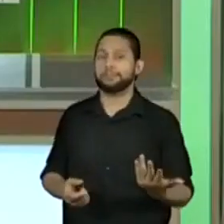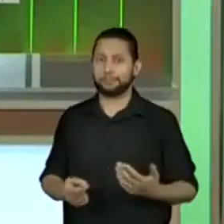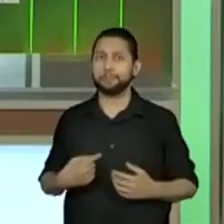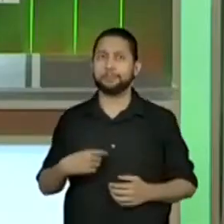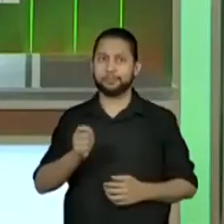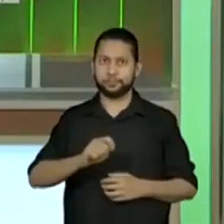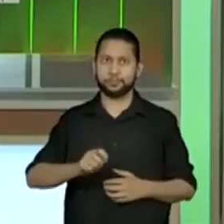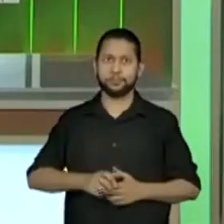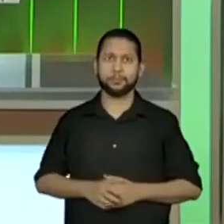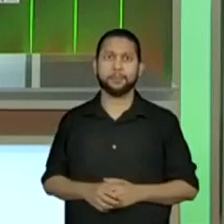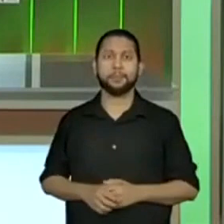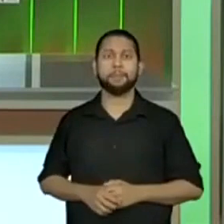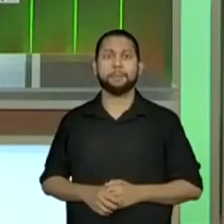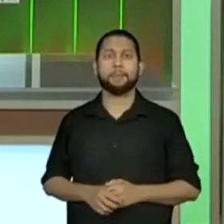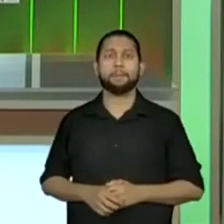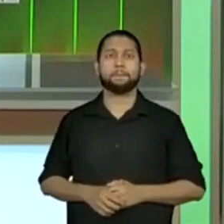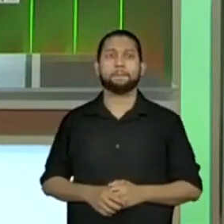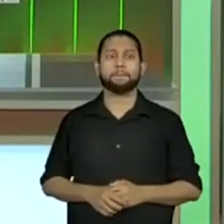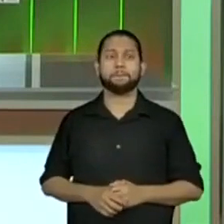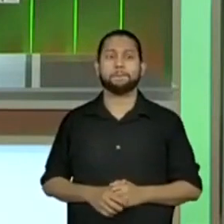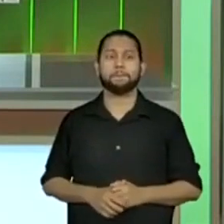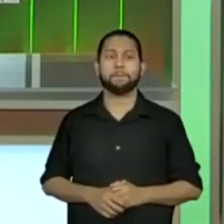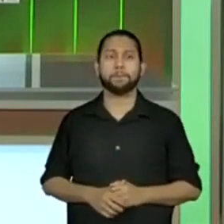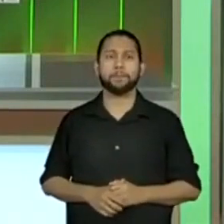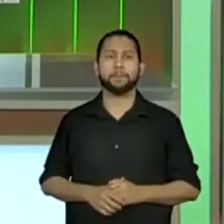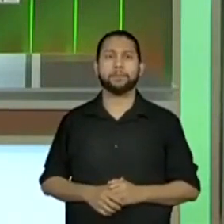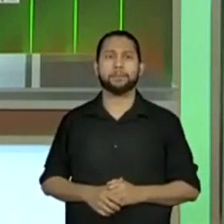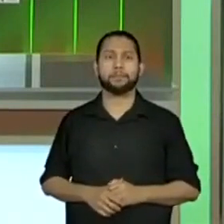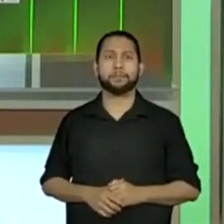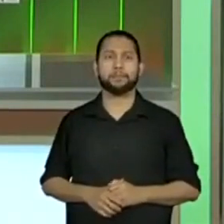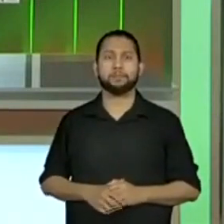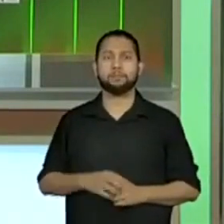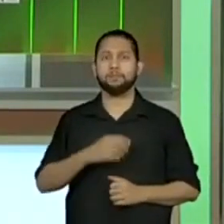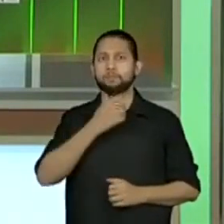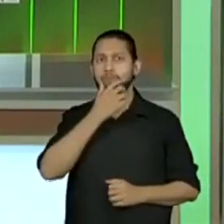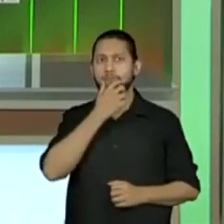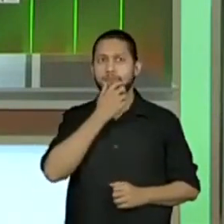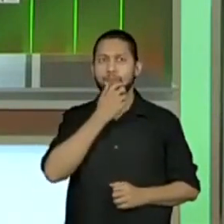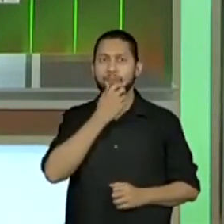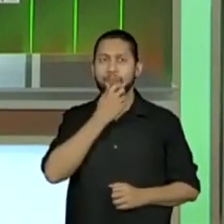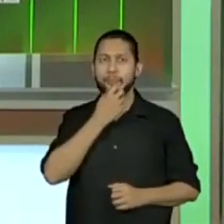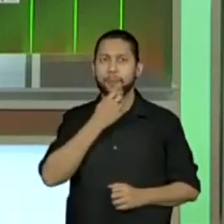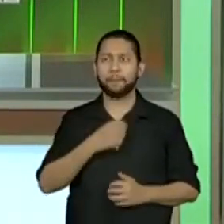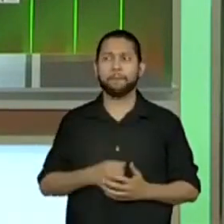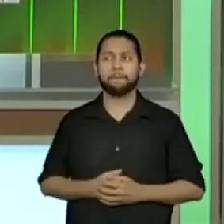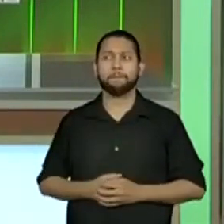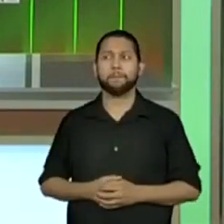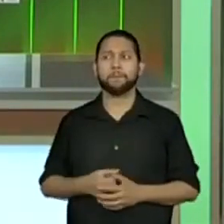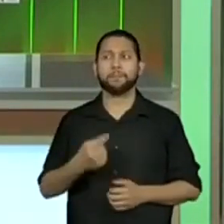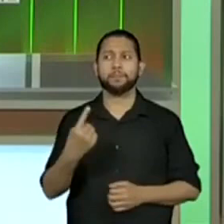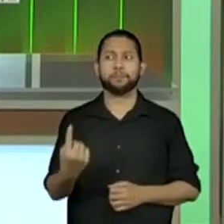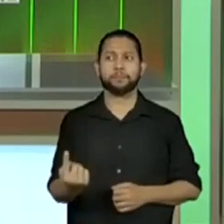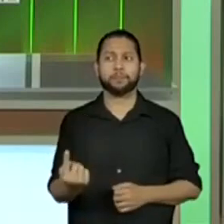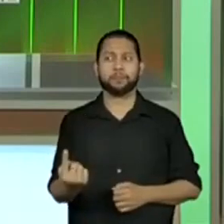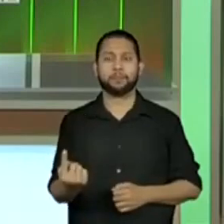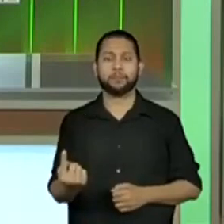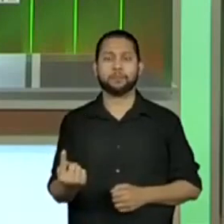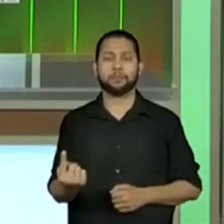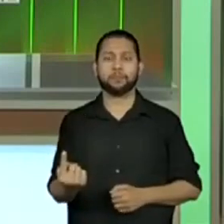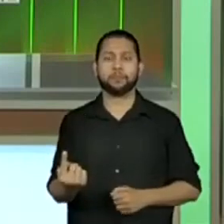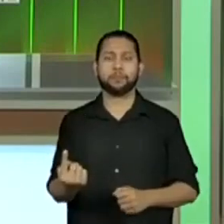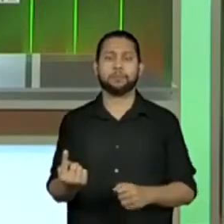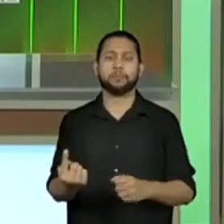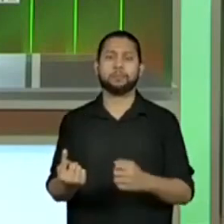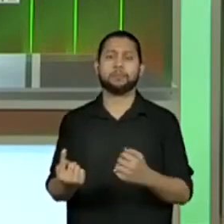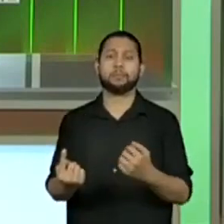registrar aqui 1 mais 1